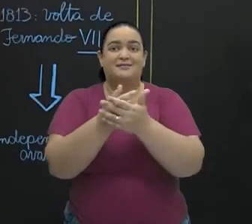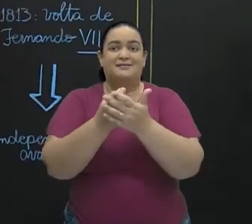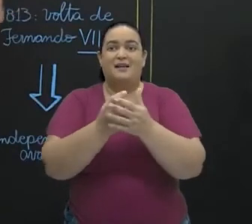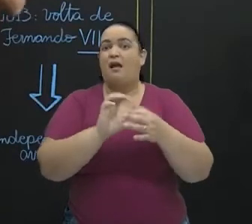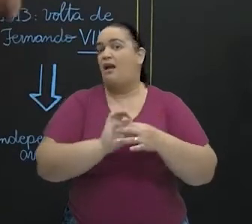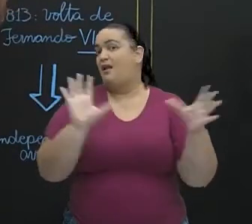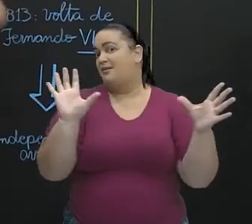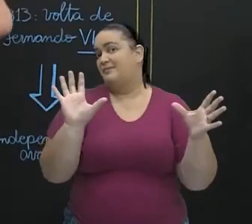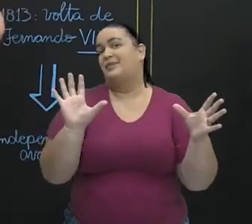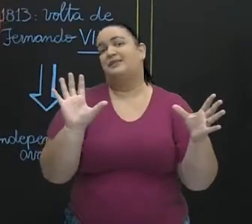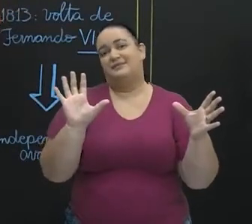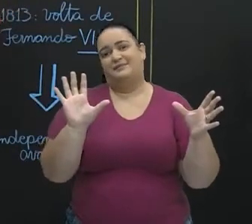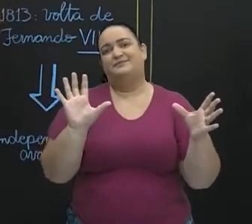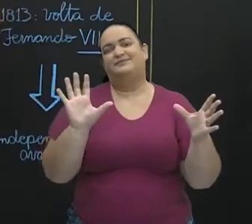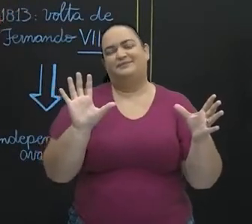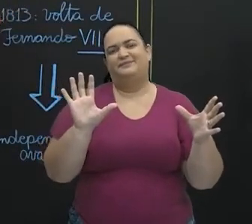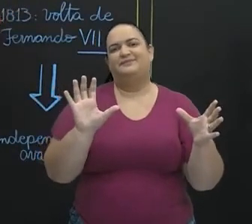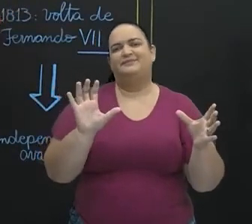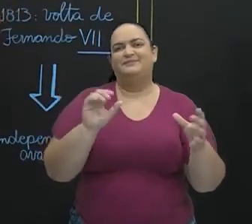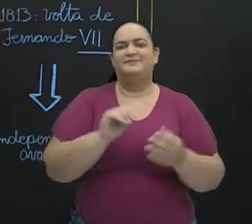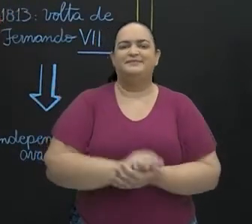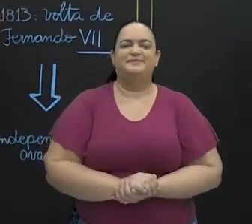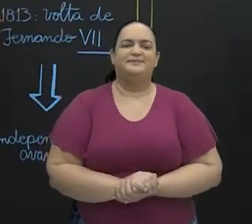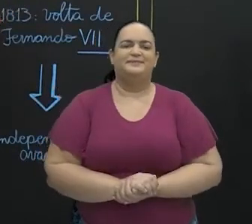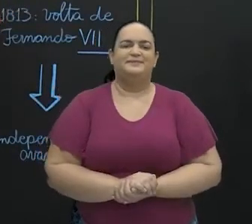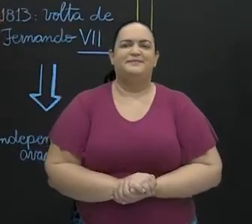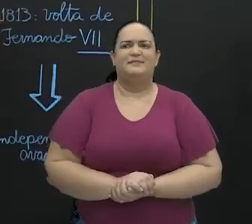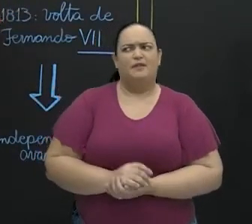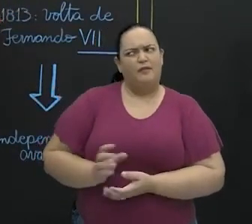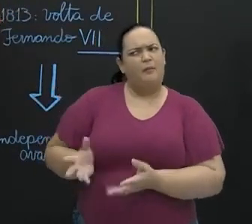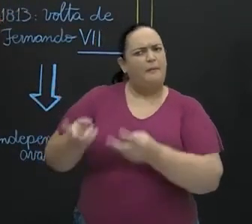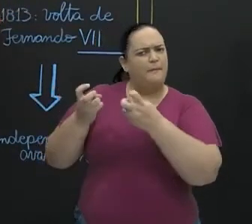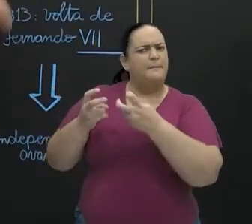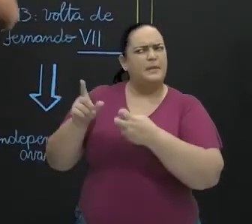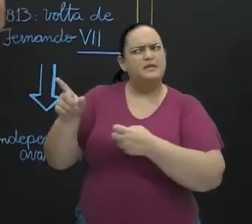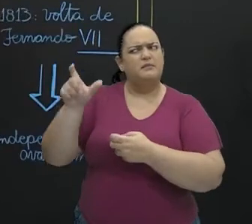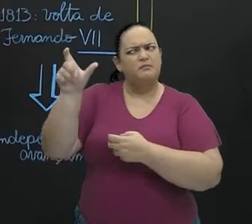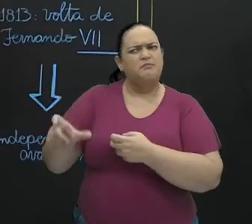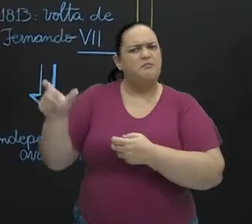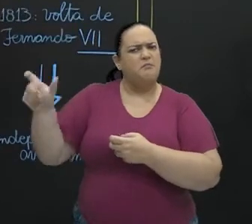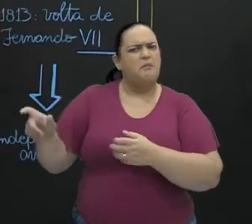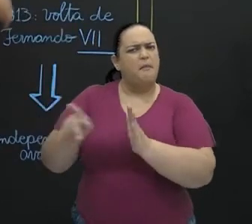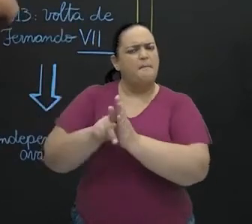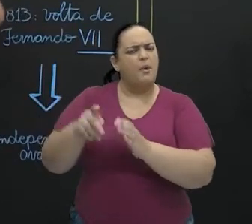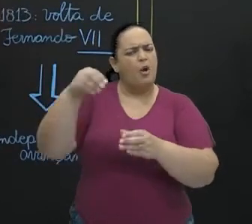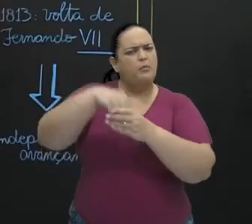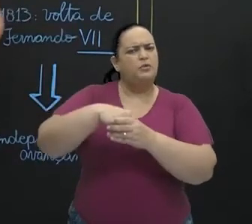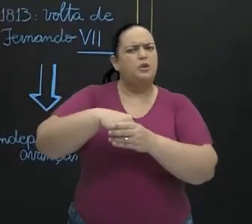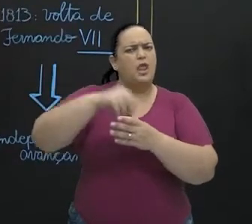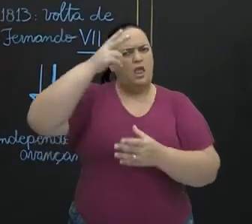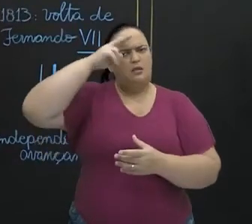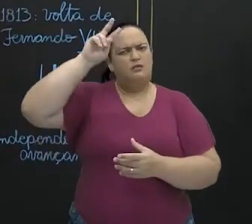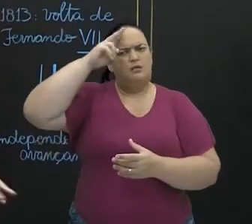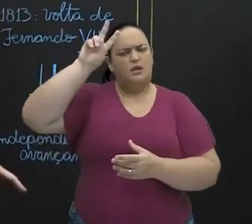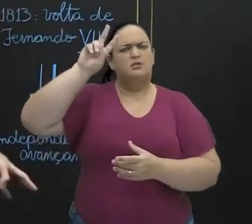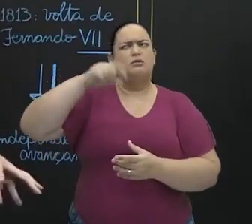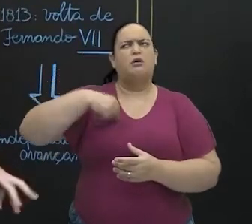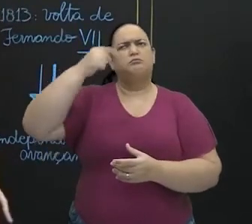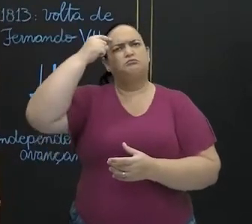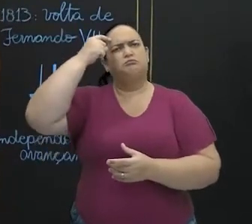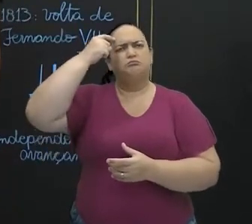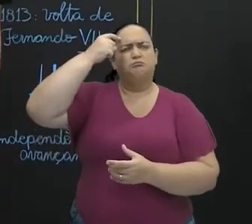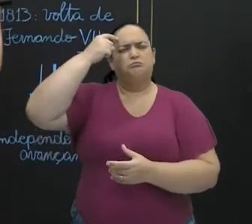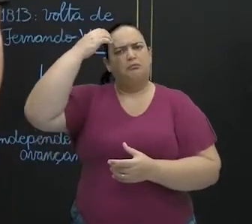transformar o libertador numa espécie de herói, encará-lo mais como a história, problematizando, trazendo questionamentos.